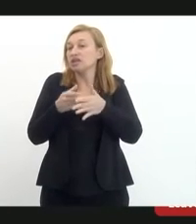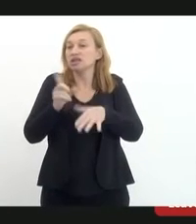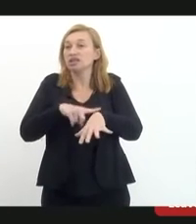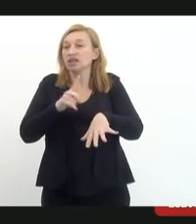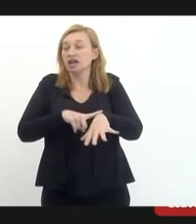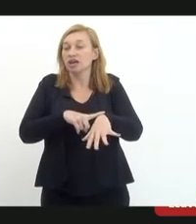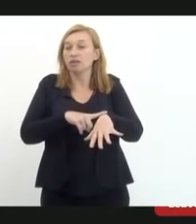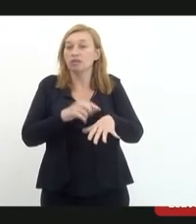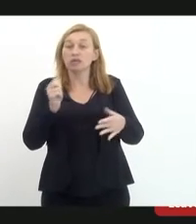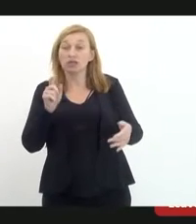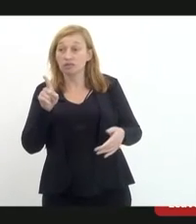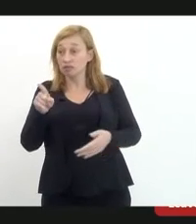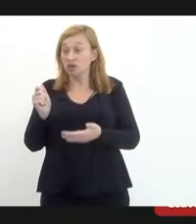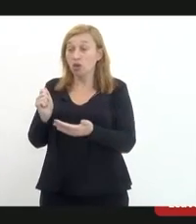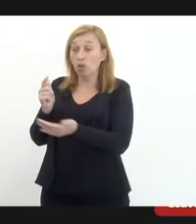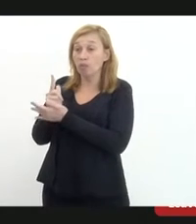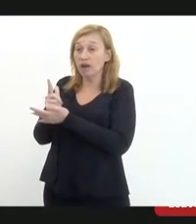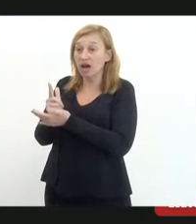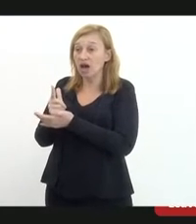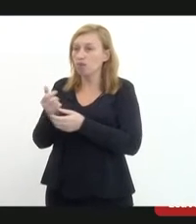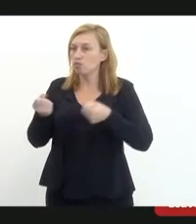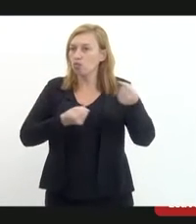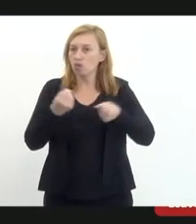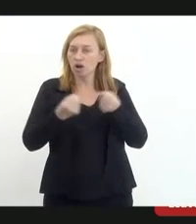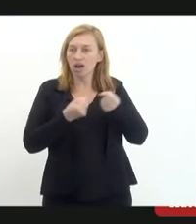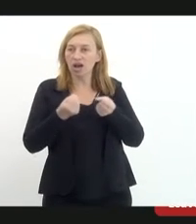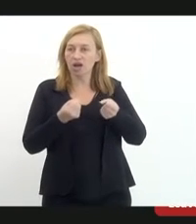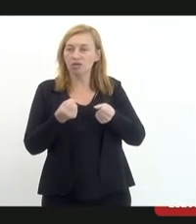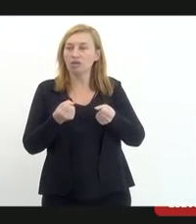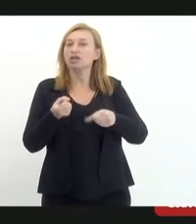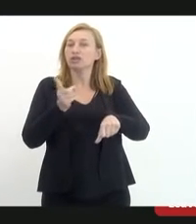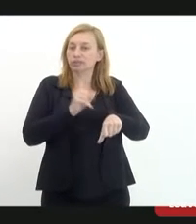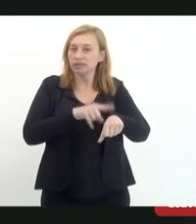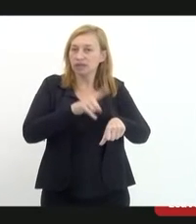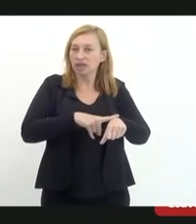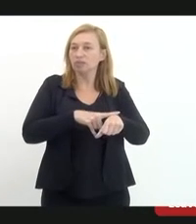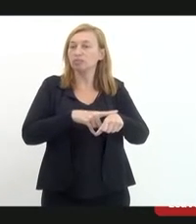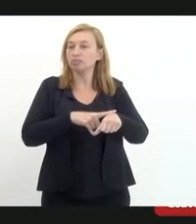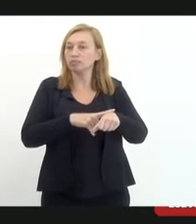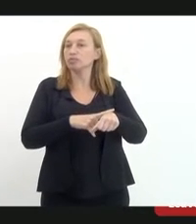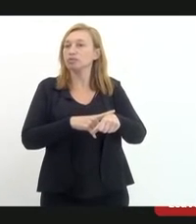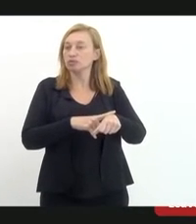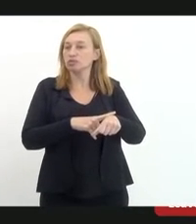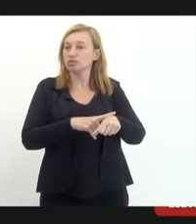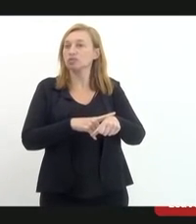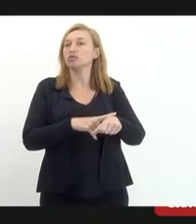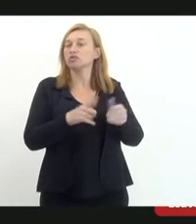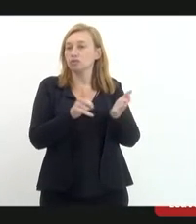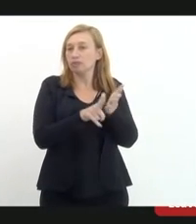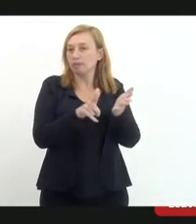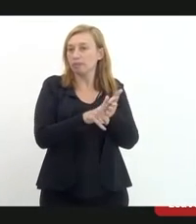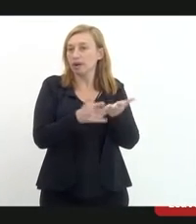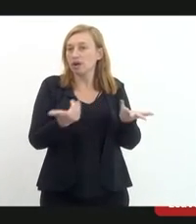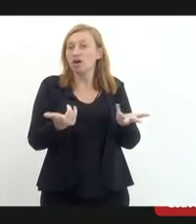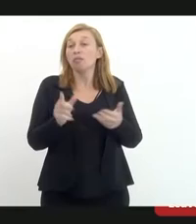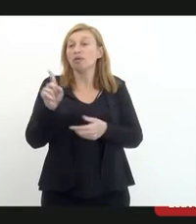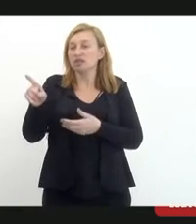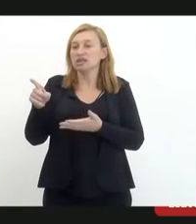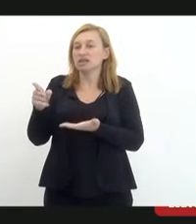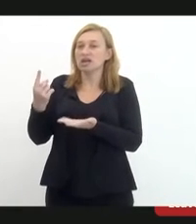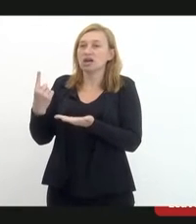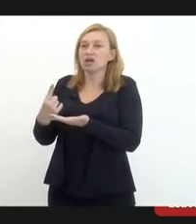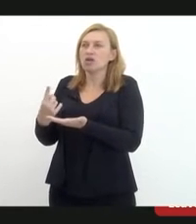validade de um ano. Então, passou aquele prazo, você tem que fazer tudo de novo para você conseguir marcar um